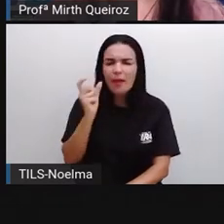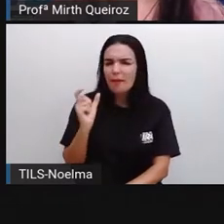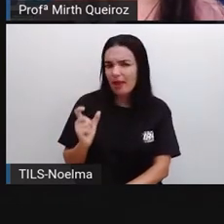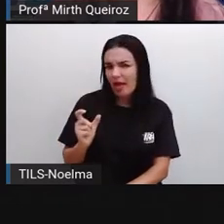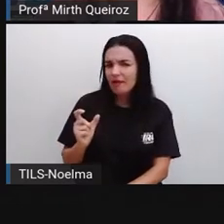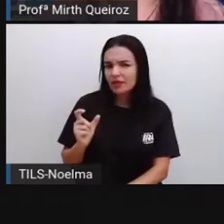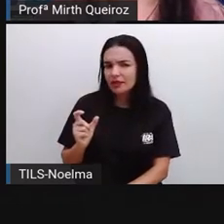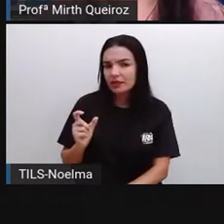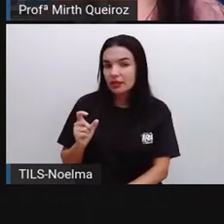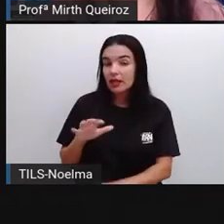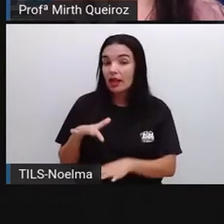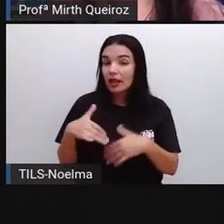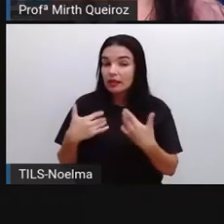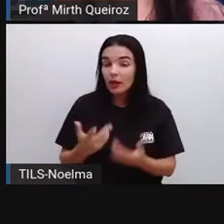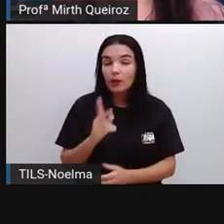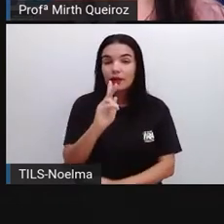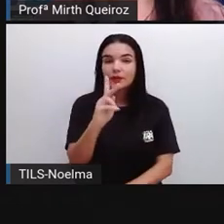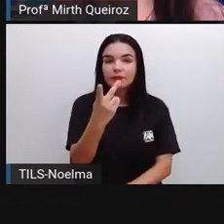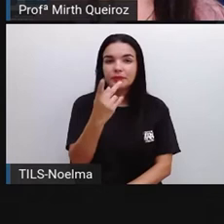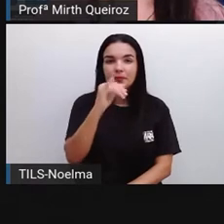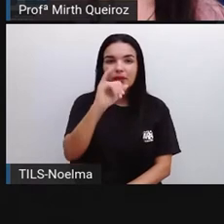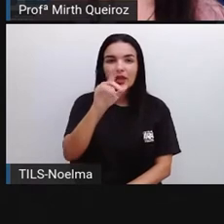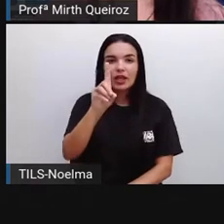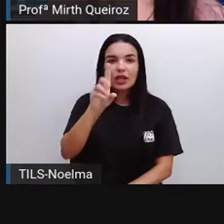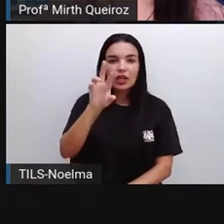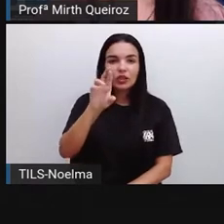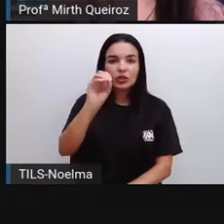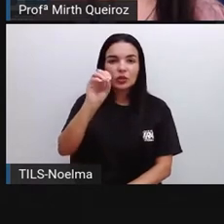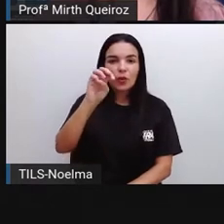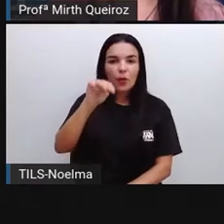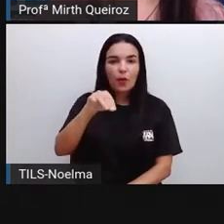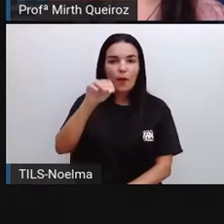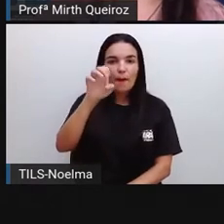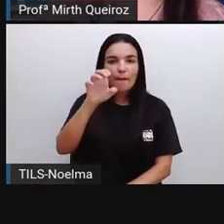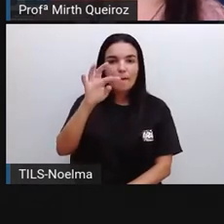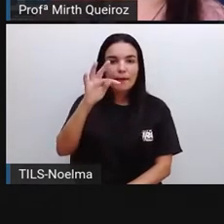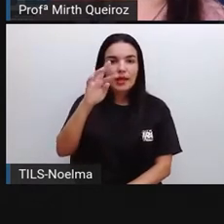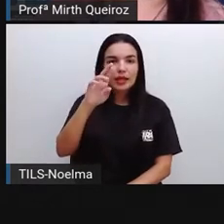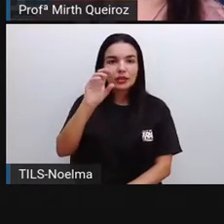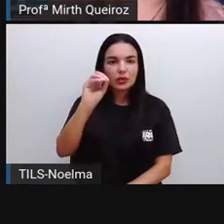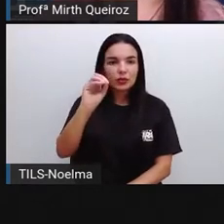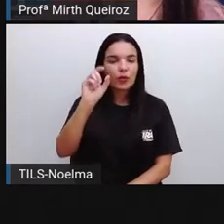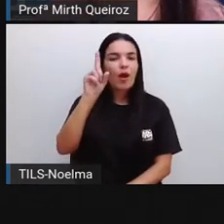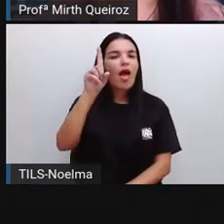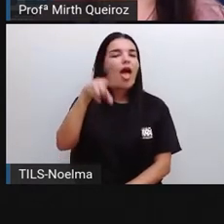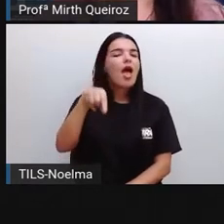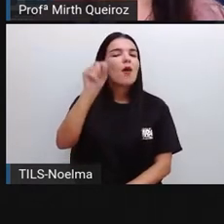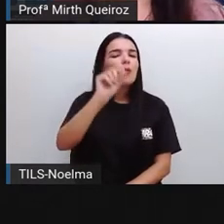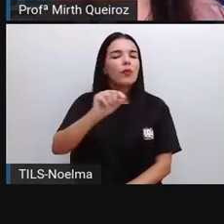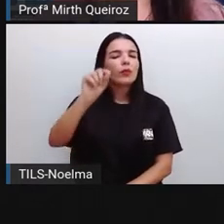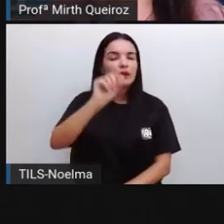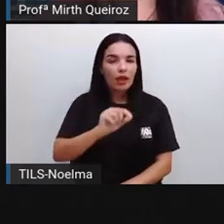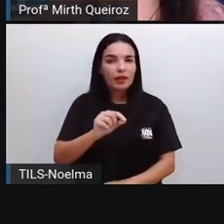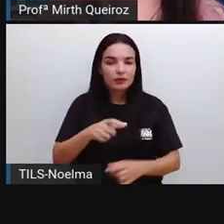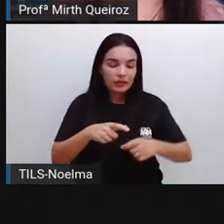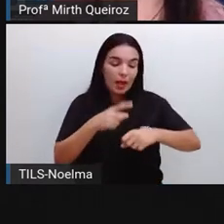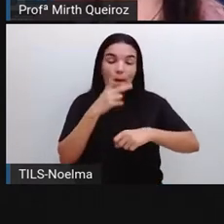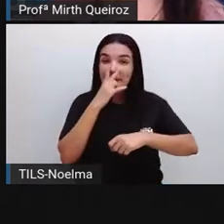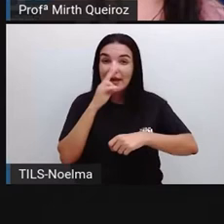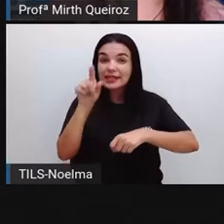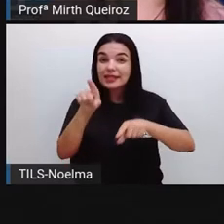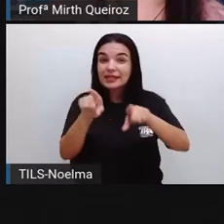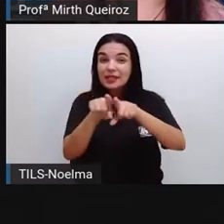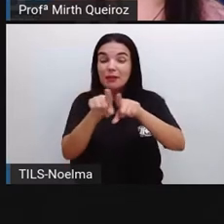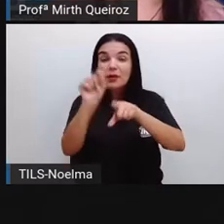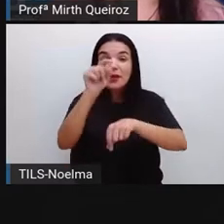O hidrômetro, ou também chamado de contador de água, é um instrumento que é utilizado para